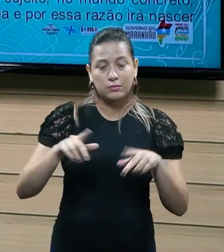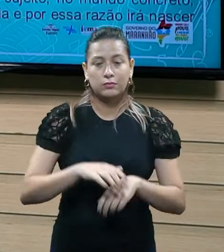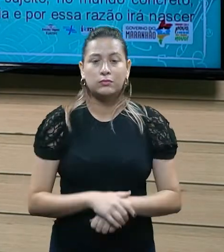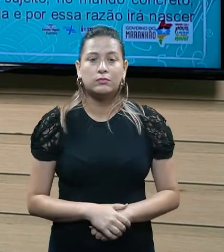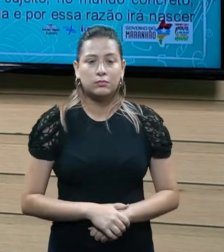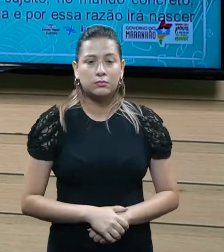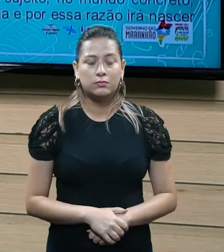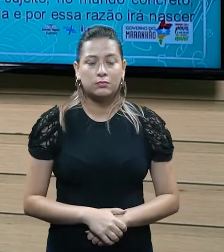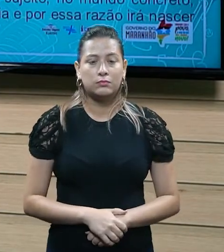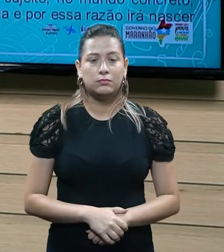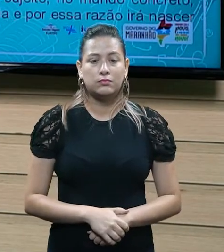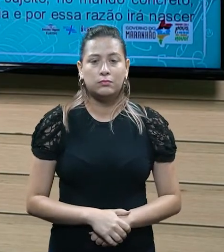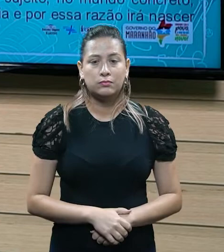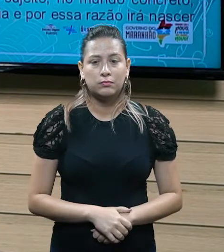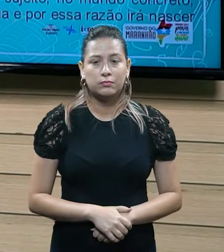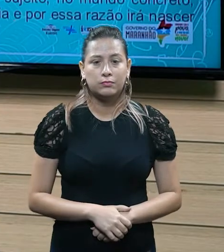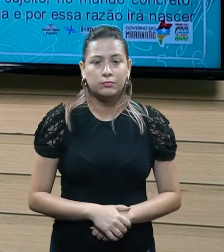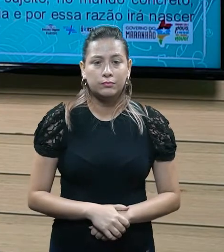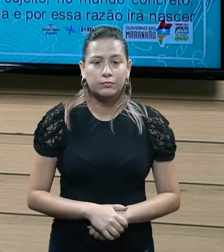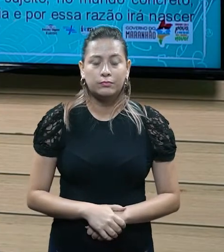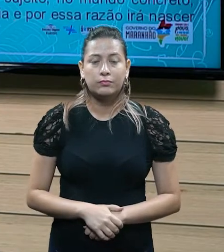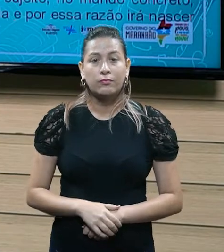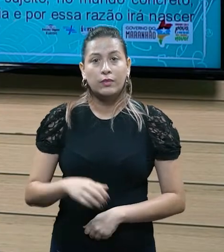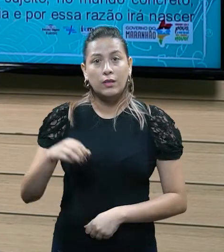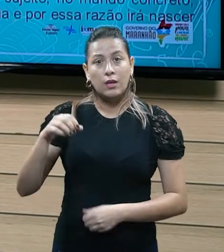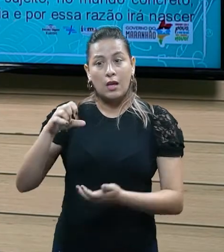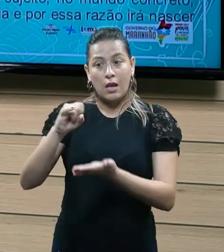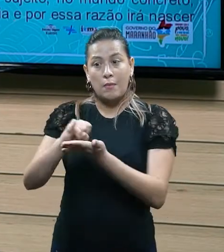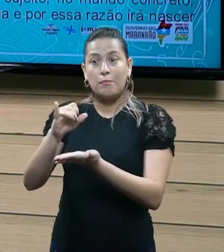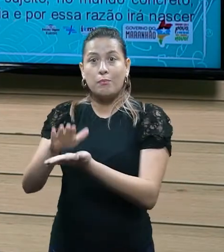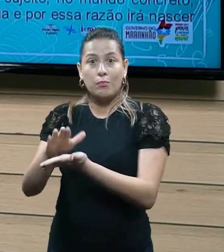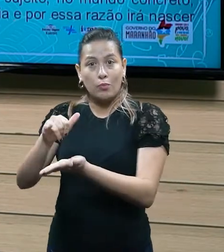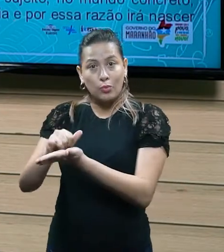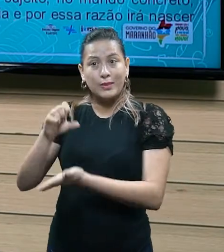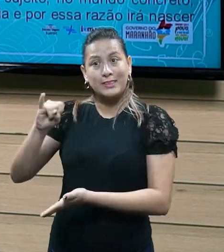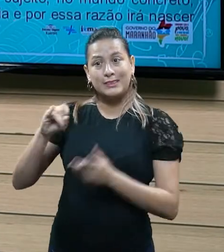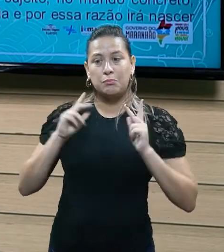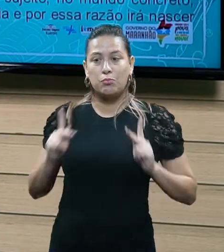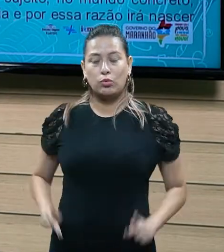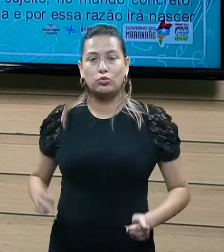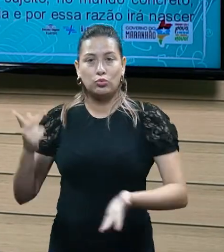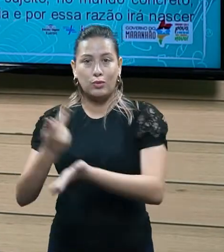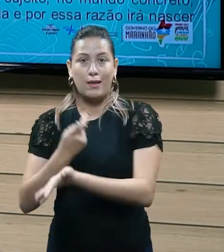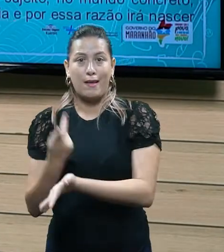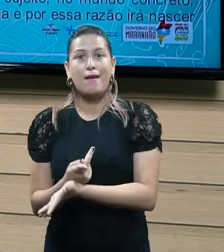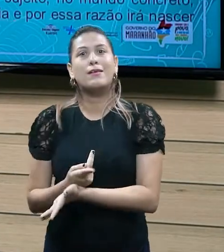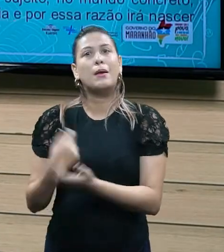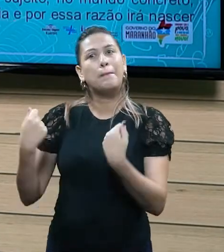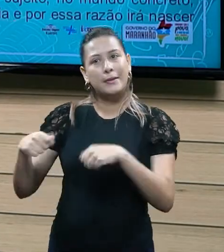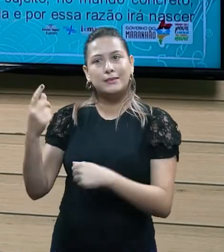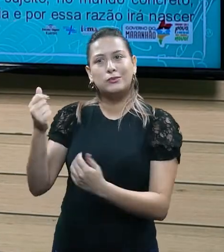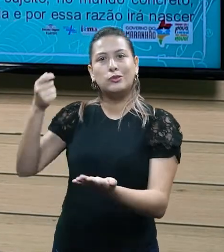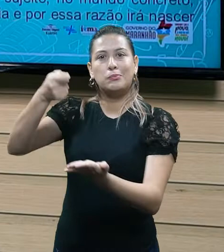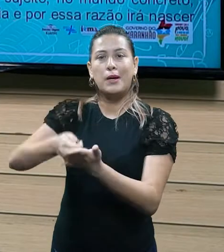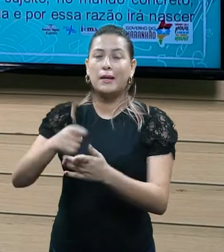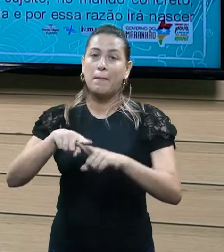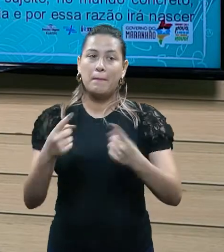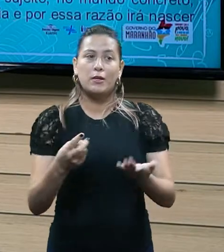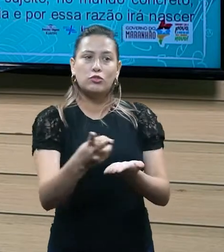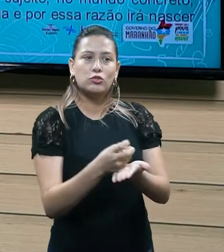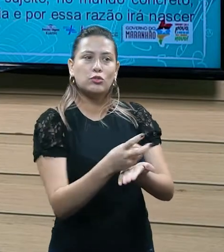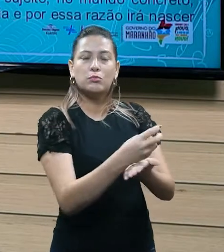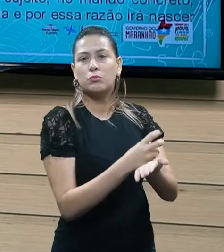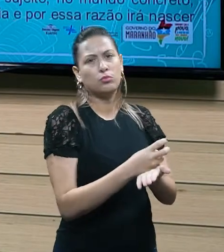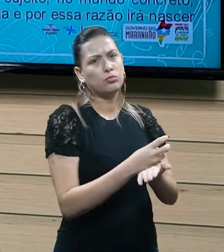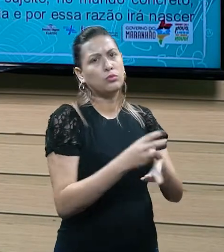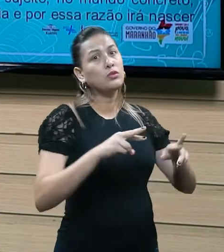cometimento de um ilícito. No tributo, não. No tributo, você comete o fato gerador e aí, de fato, você vai ser,